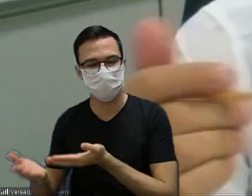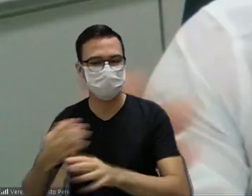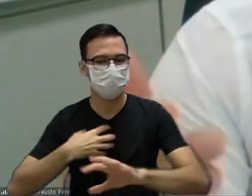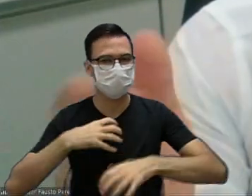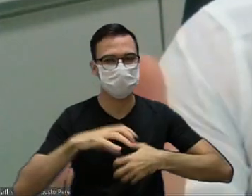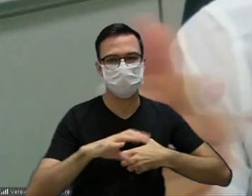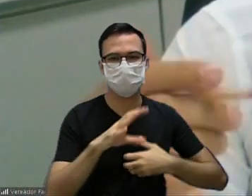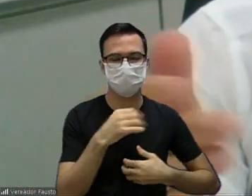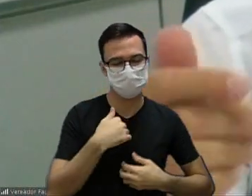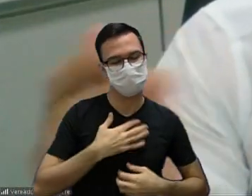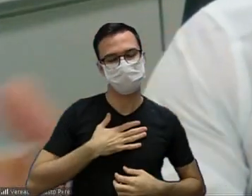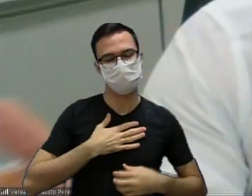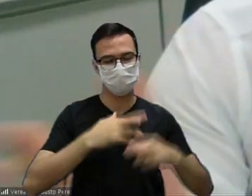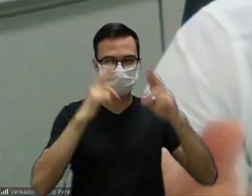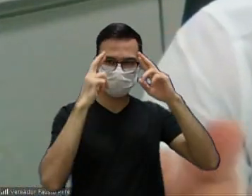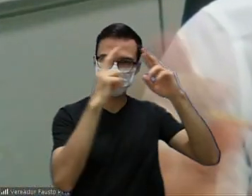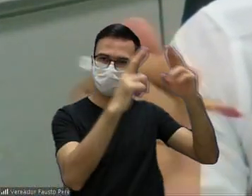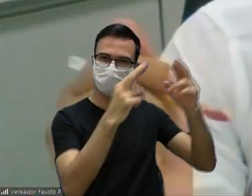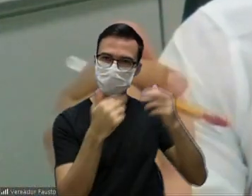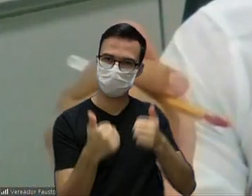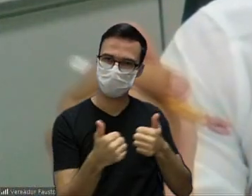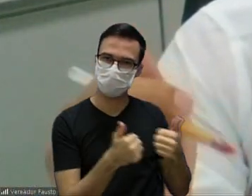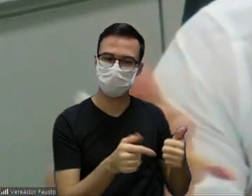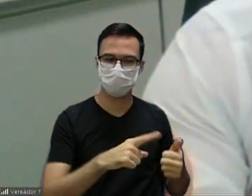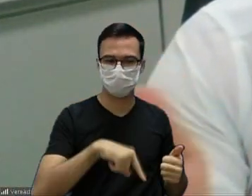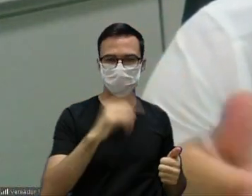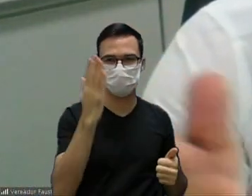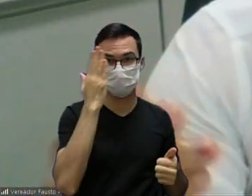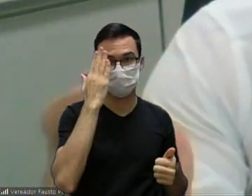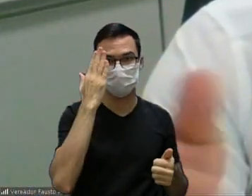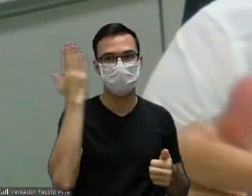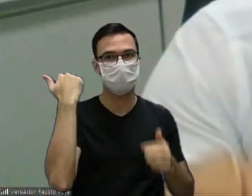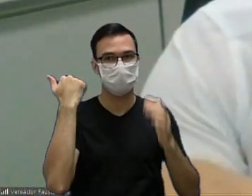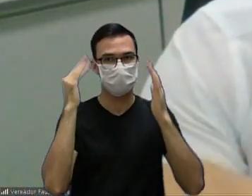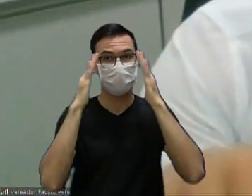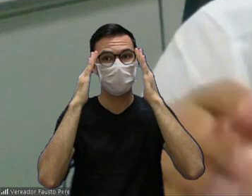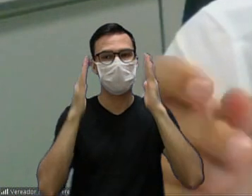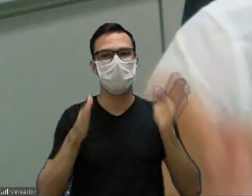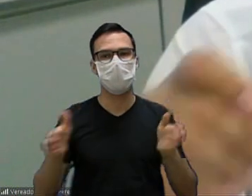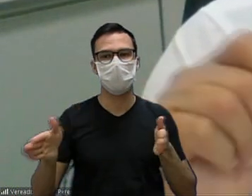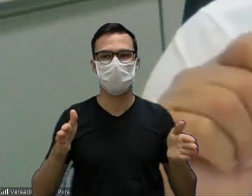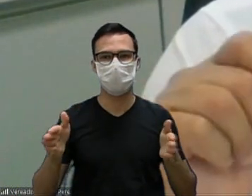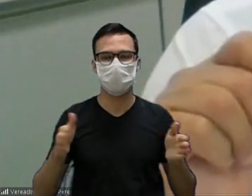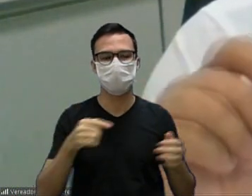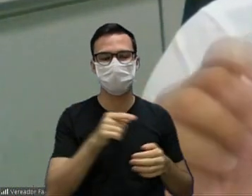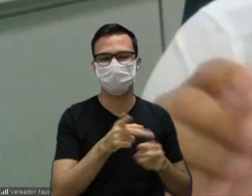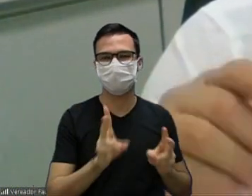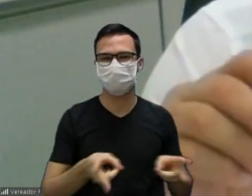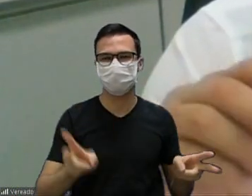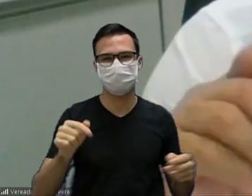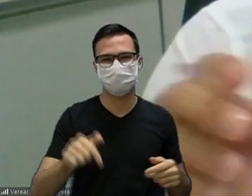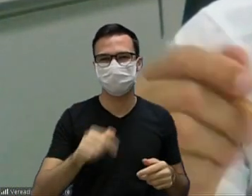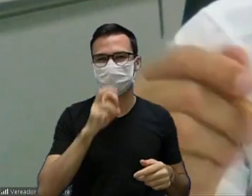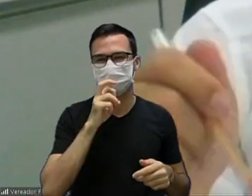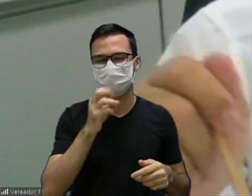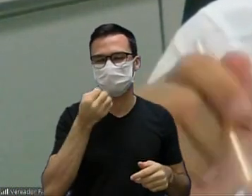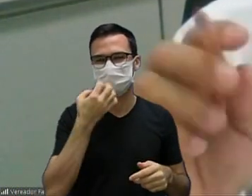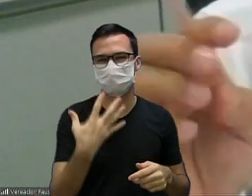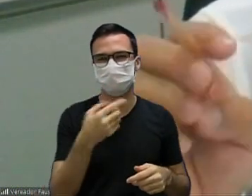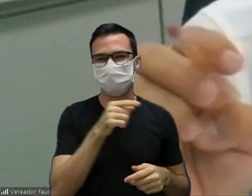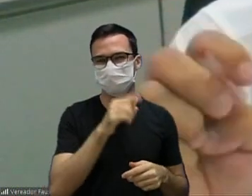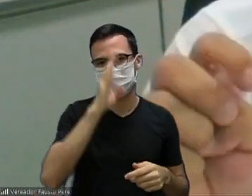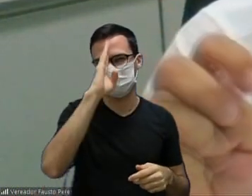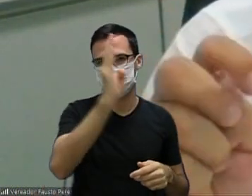muito o trabalho de todos os médicos de Sorocaba mas a gente sabe da importância que foi num período a permanência desses médicos aqui dentro de um programa